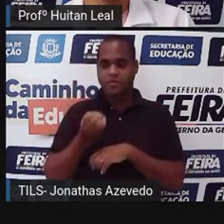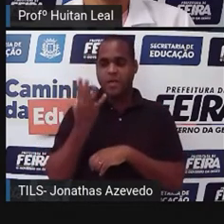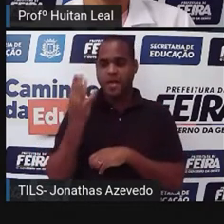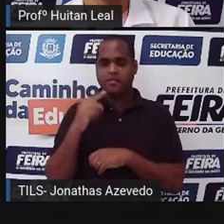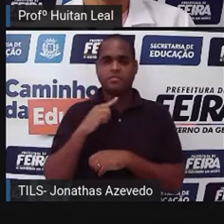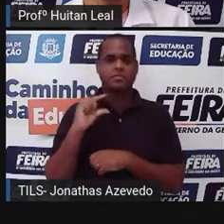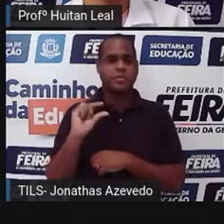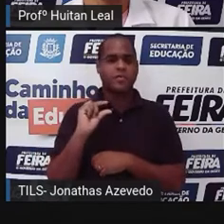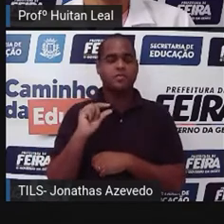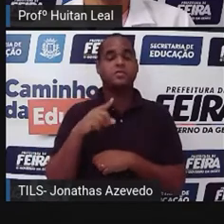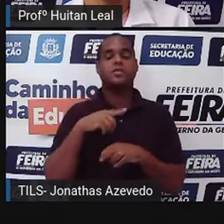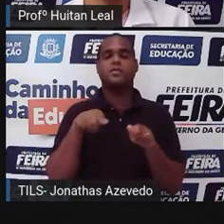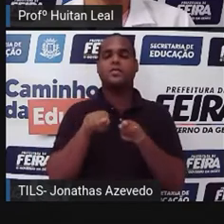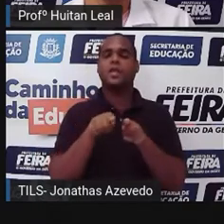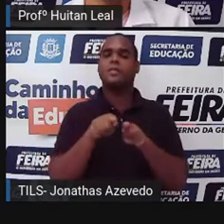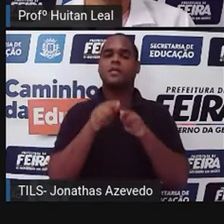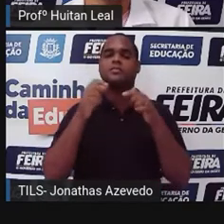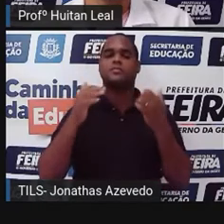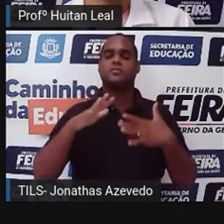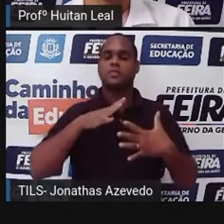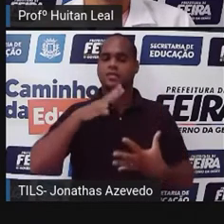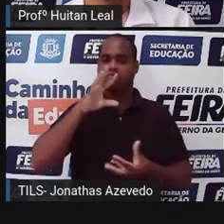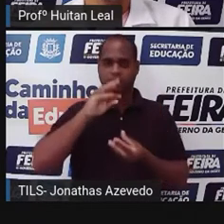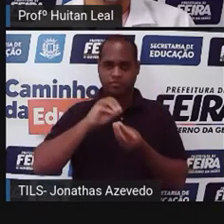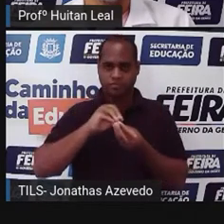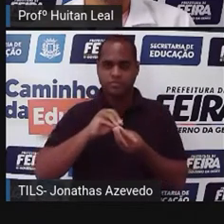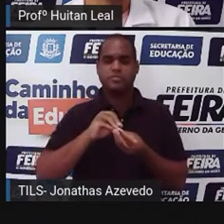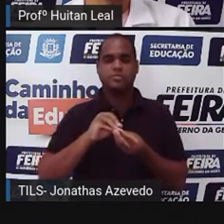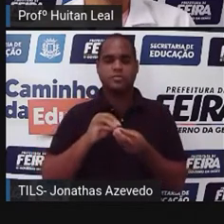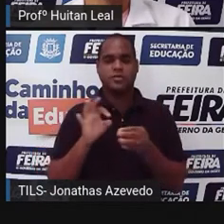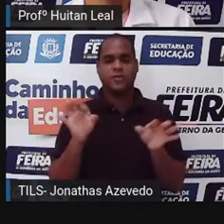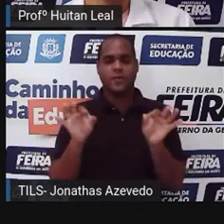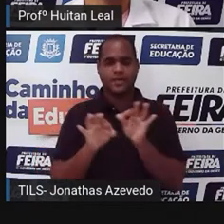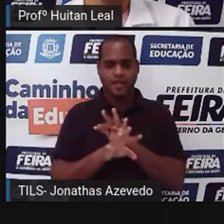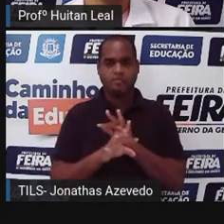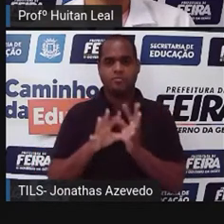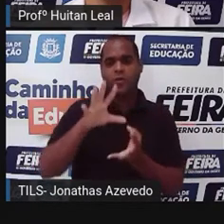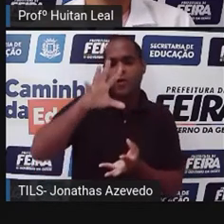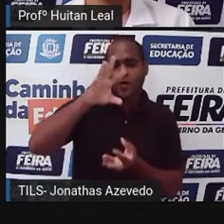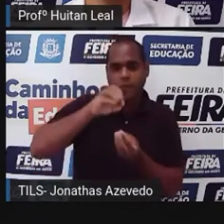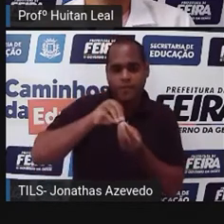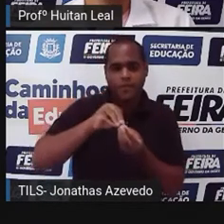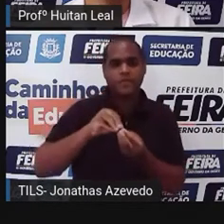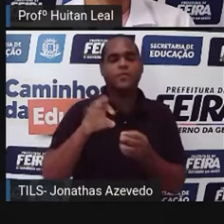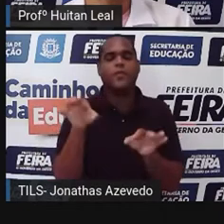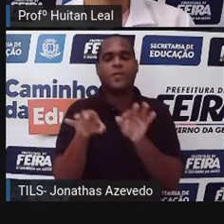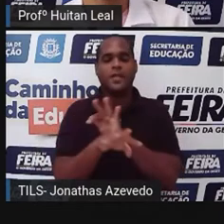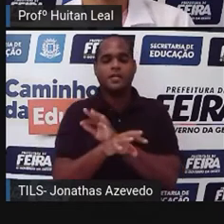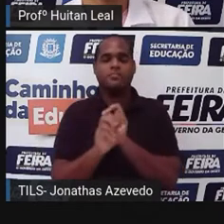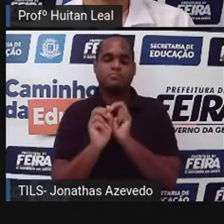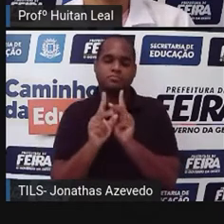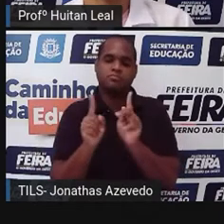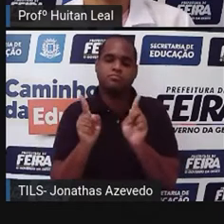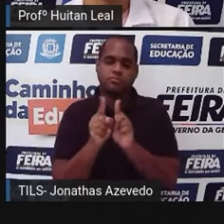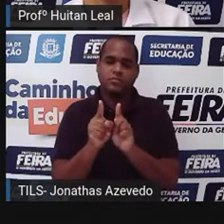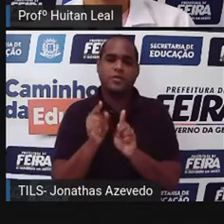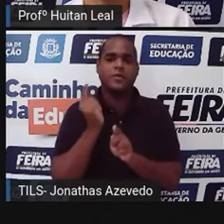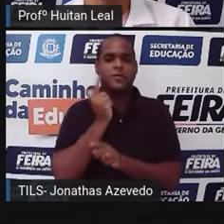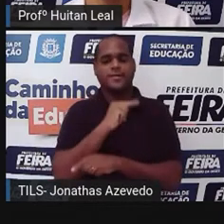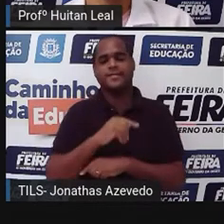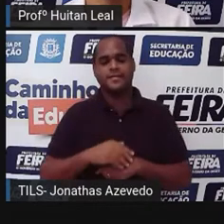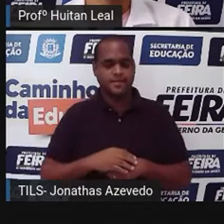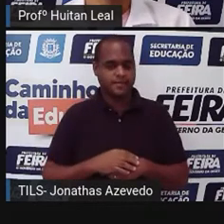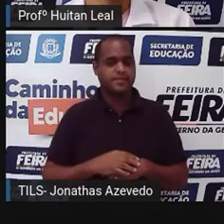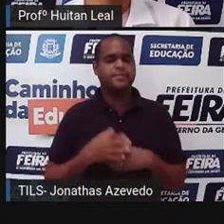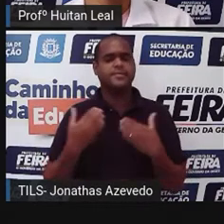apresenta uma situação condensada e completa. completa. Quando eu falo em condensada, eu estou falando resumida, curta, pequena. Então,